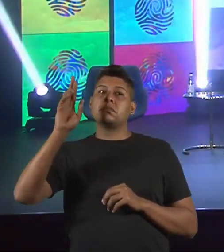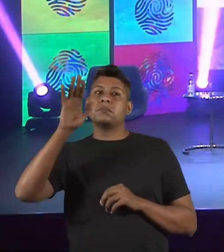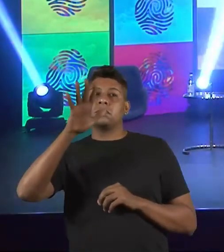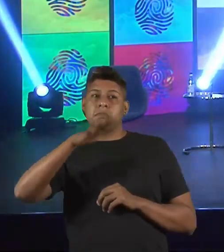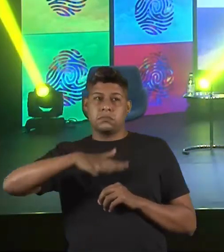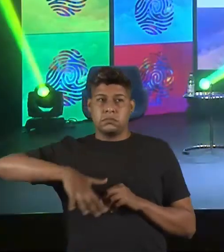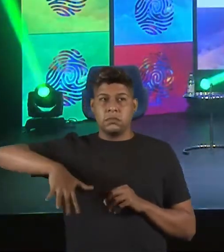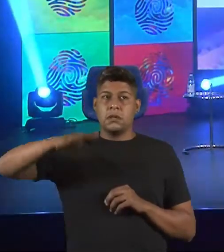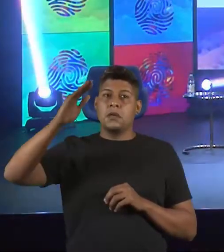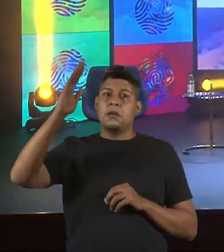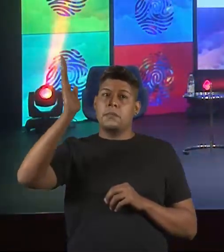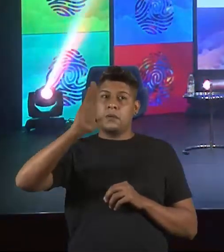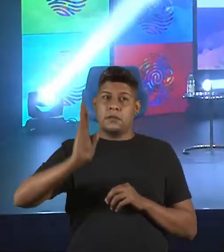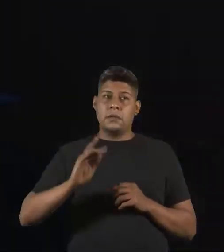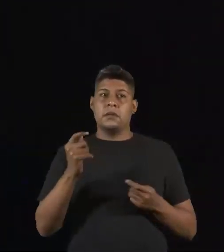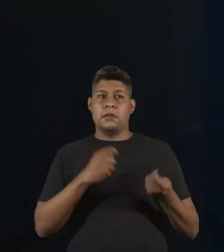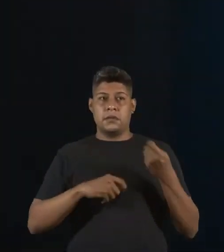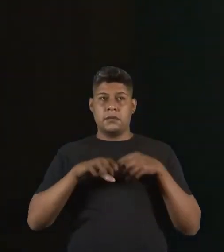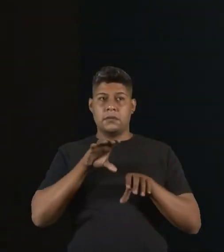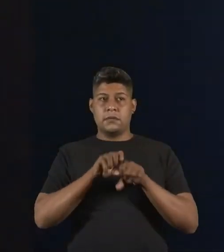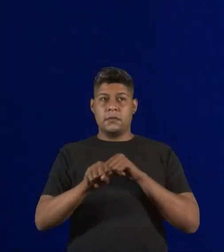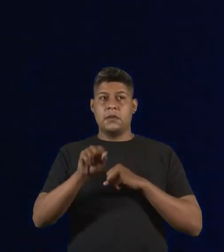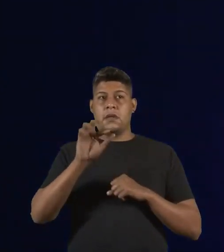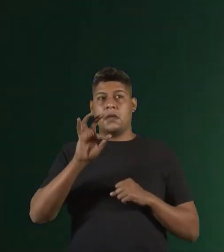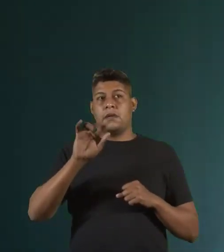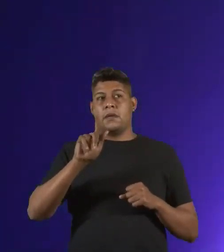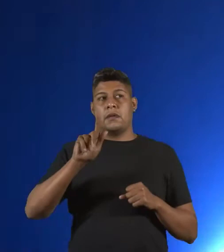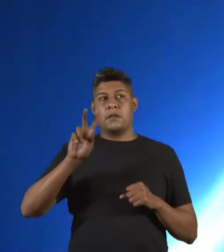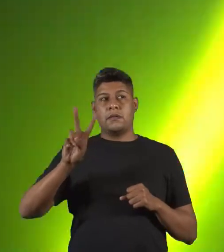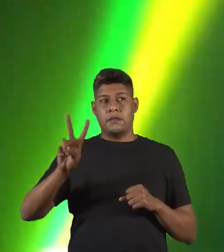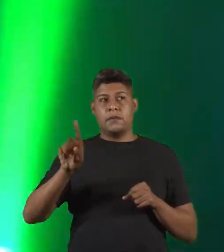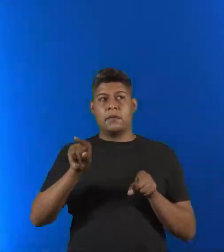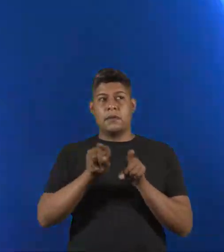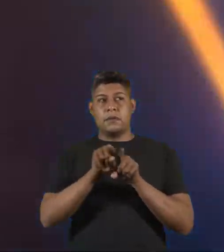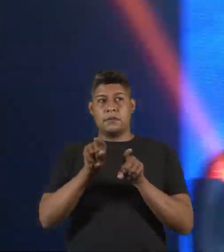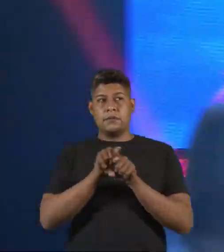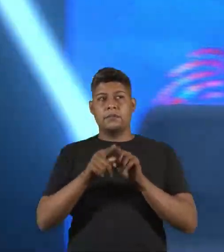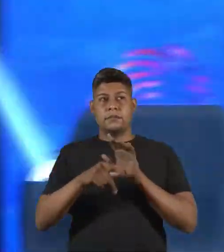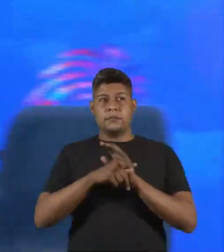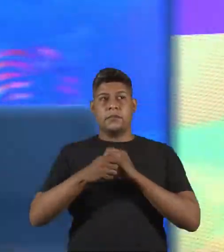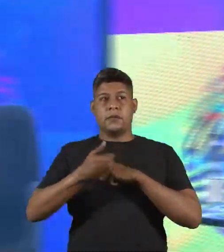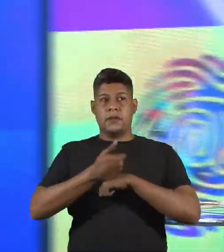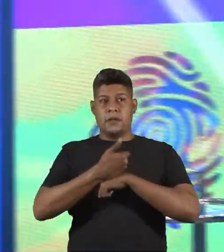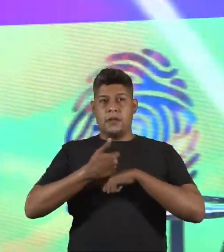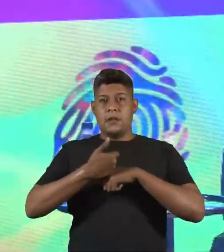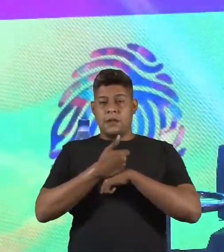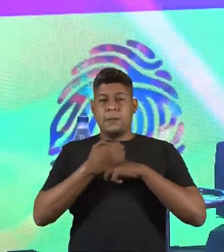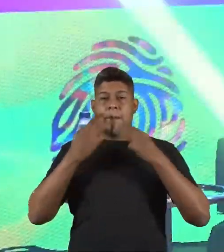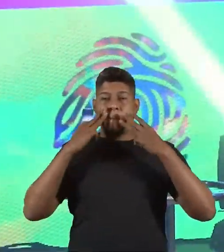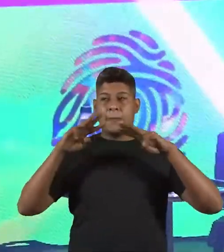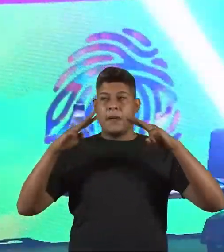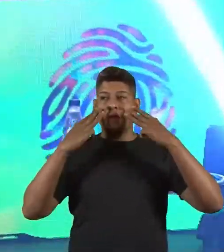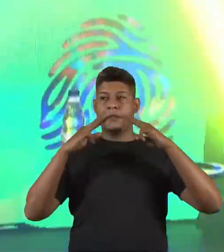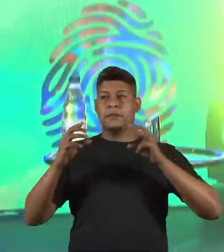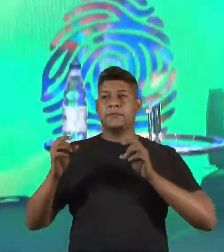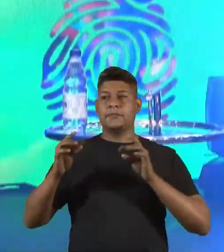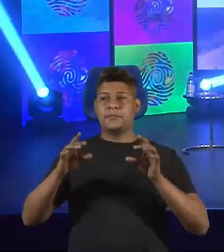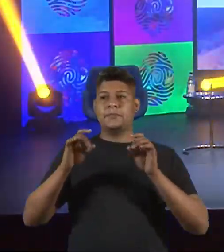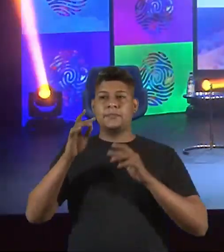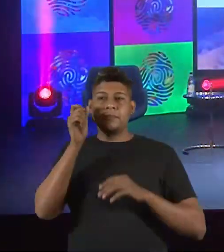de Rugby, administradora formada pela FGV, com uma carreira profissional na área de marketing, vendas e